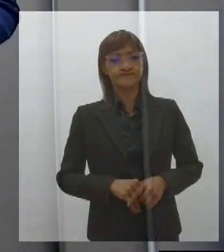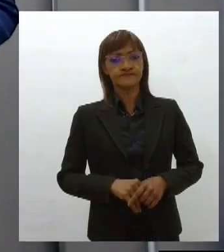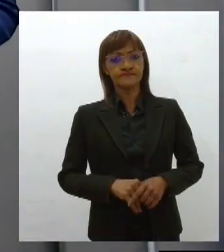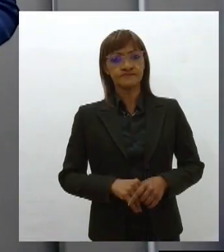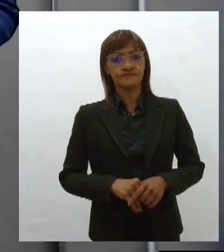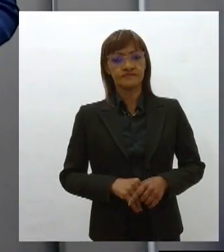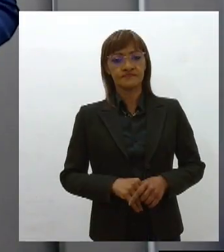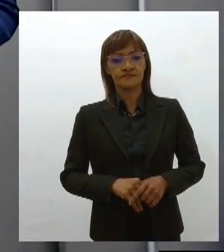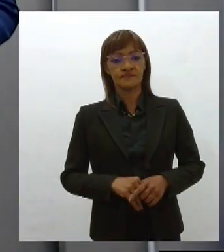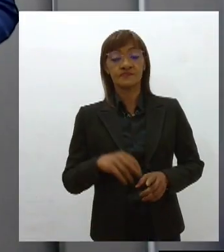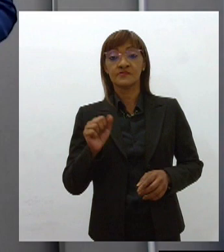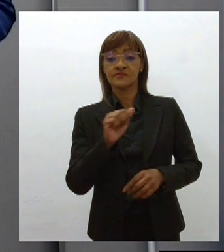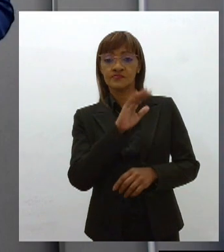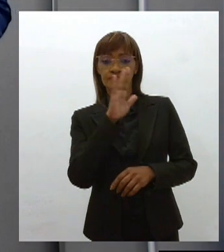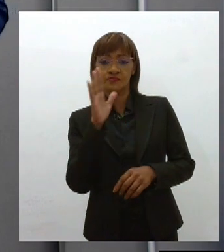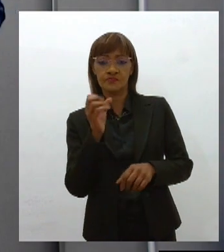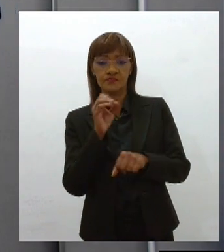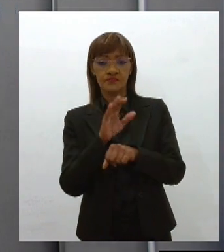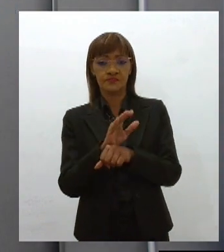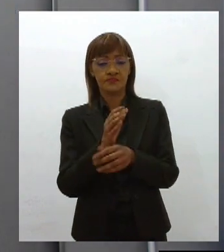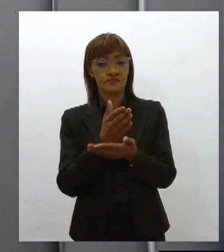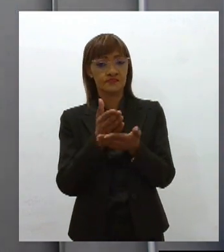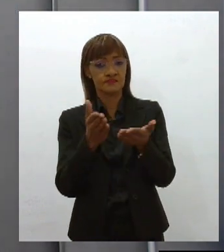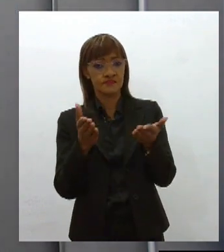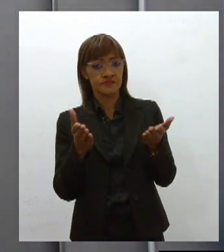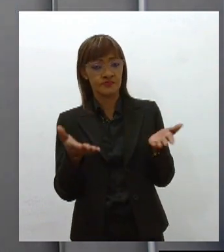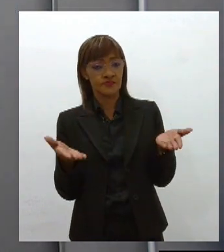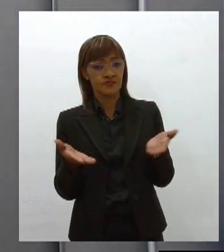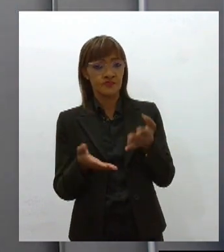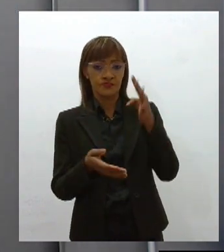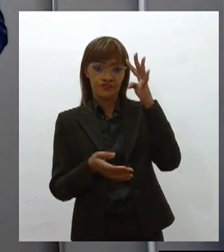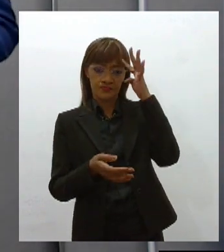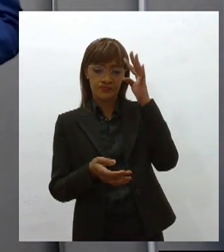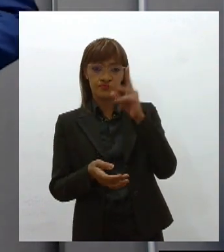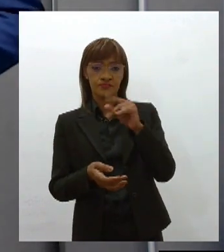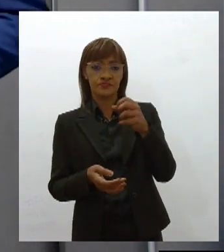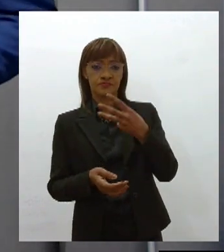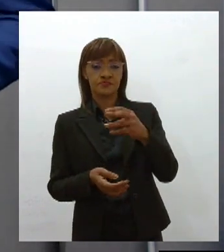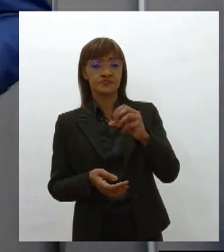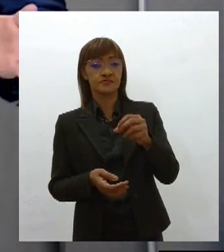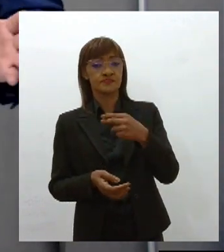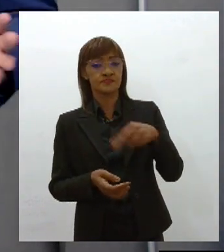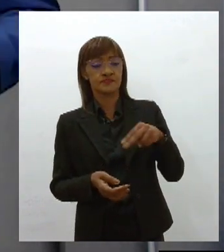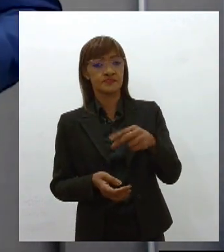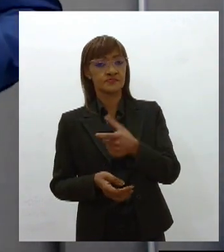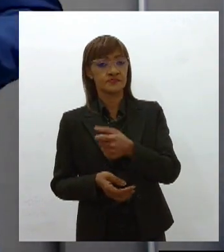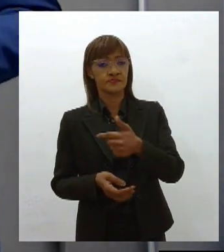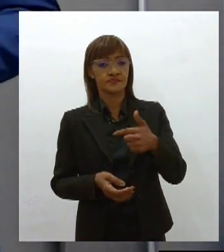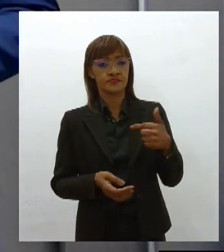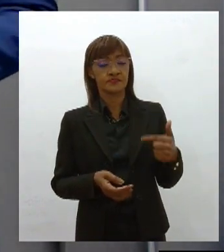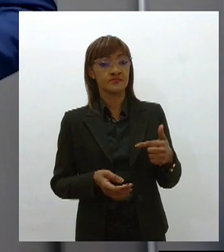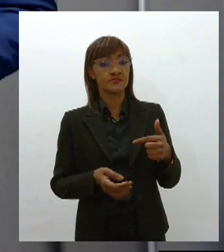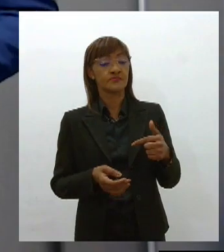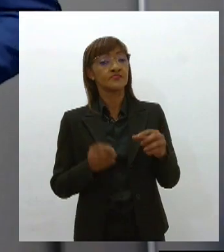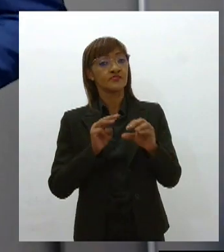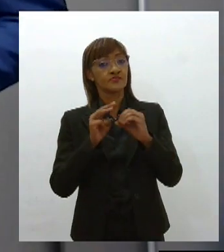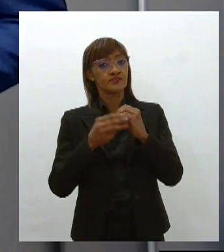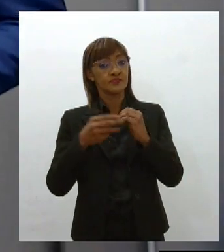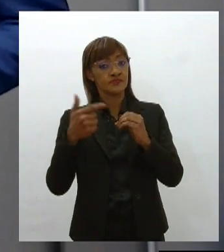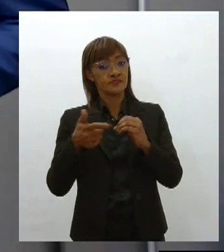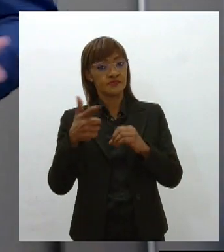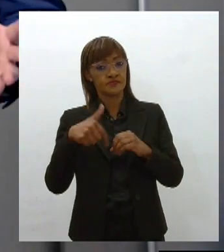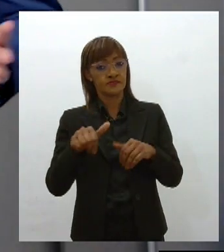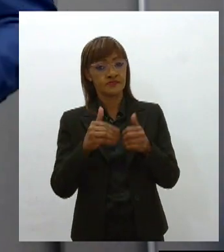Olá, boa tarde pra você, quarta-feira, 30 de novembro de 2022. O Jornal da Alesi, segunda edição, está